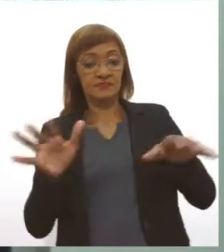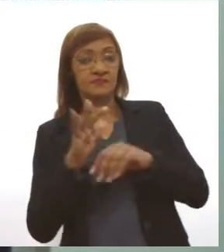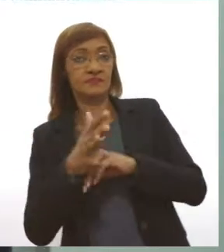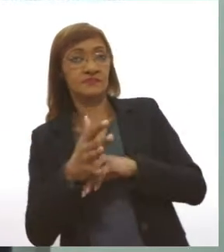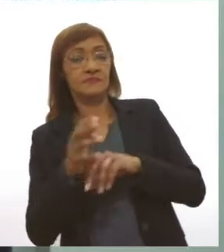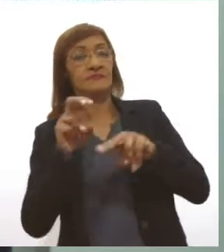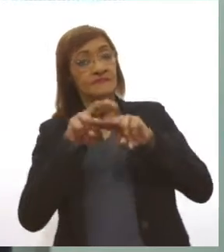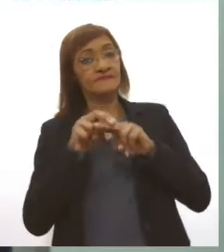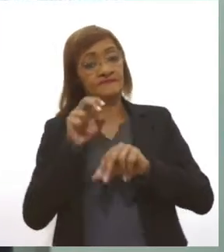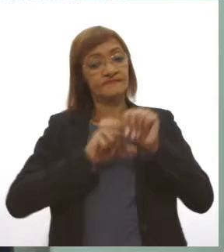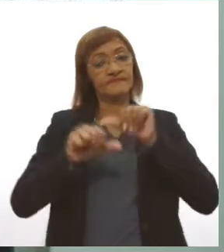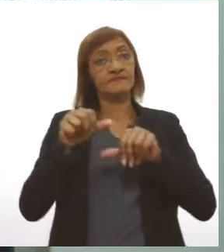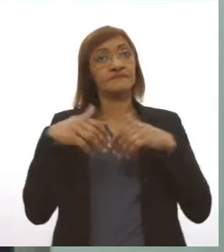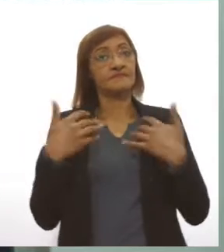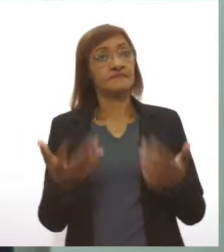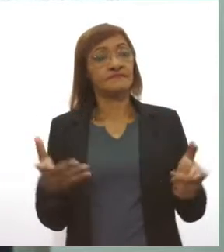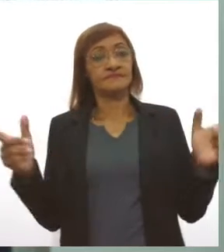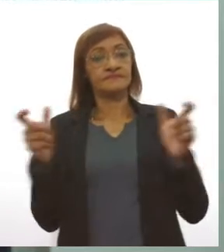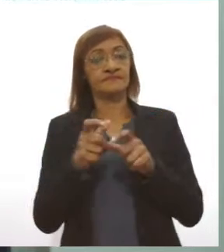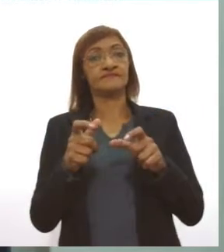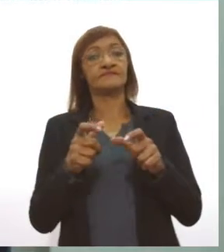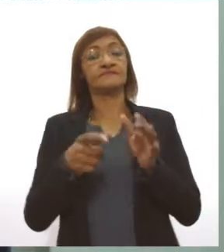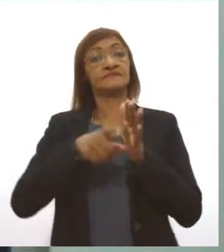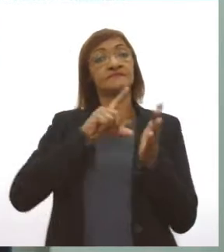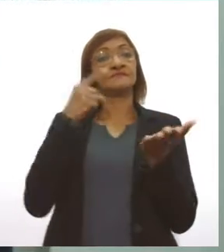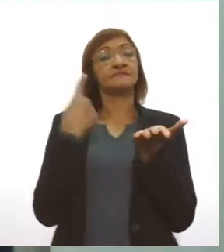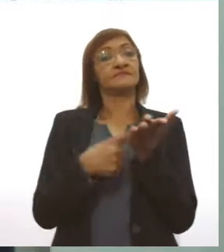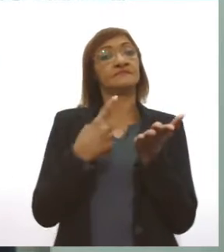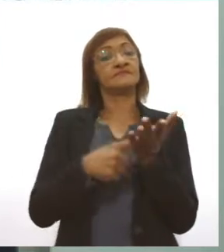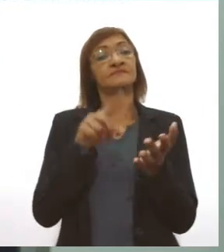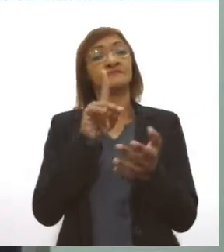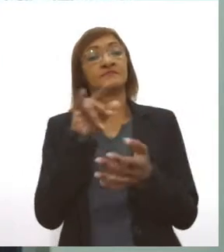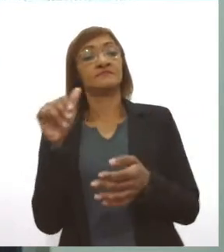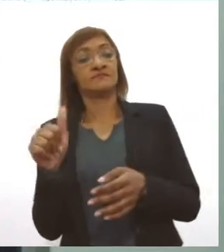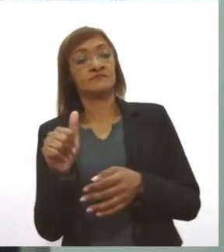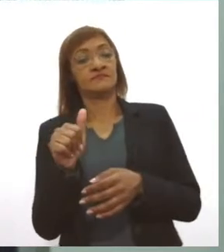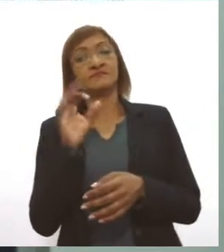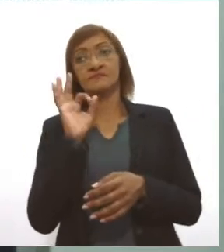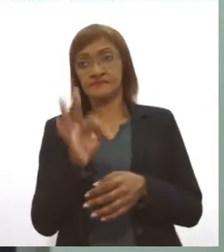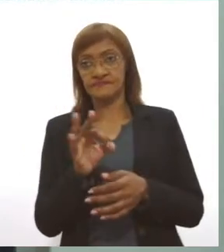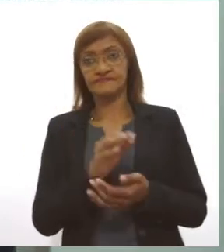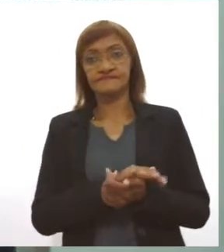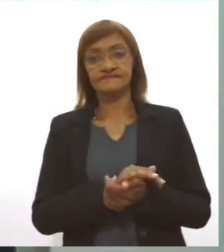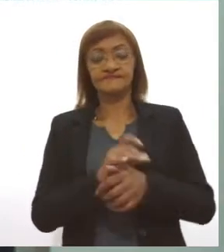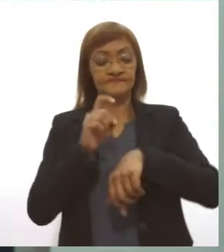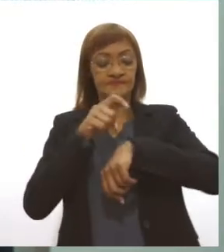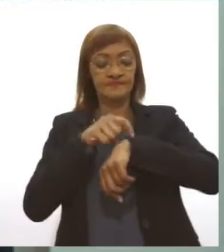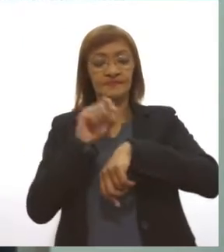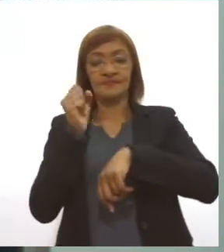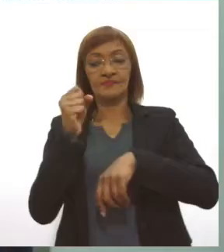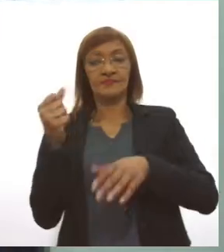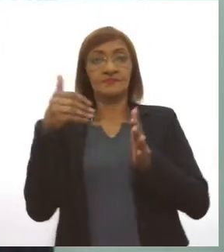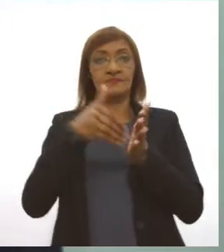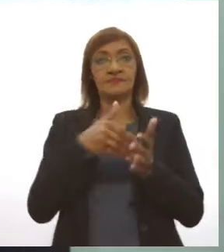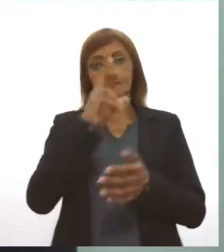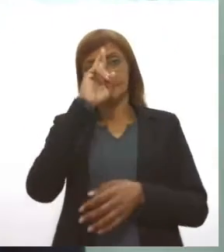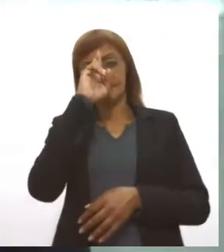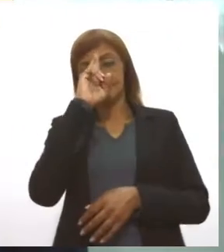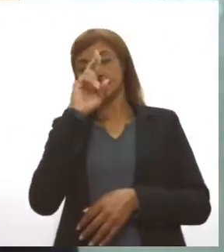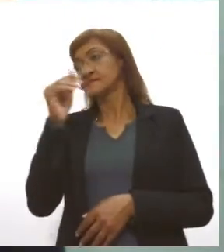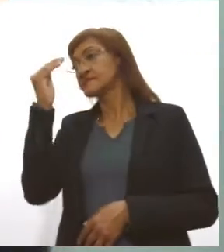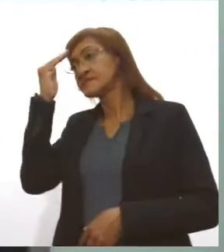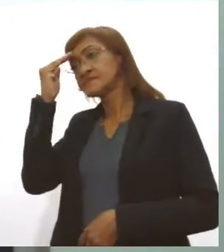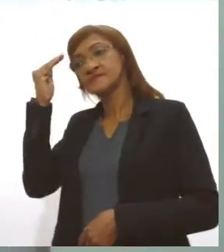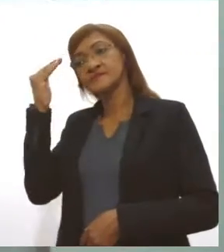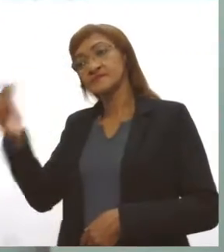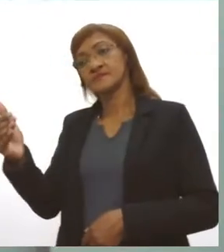né? Estamos atendendo com agendamento previamente marcado pelos nossos canais no horário de oito às doze. Muito obrigado mais uma